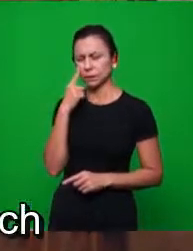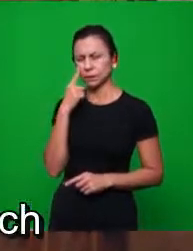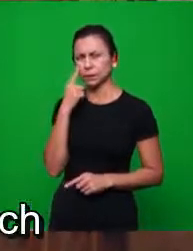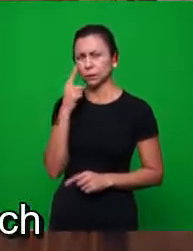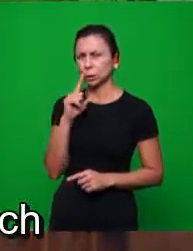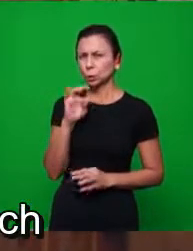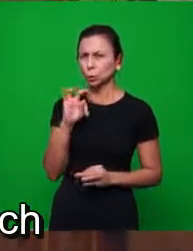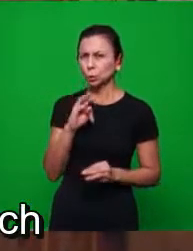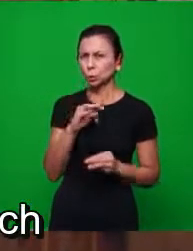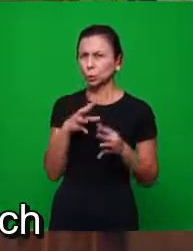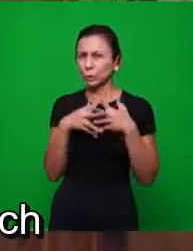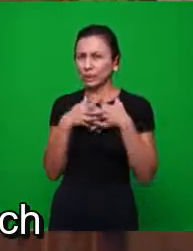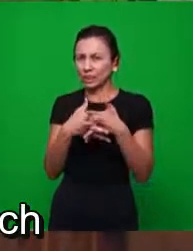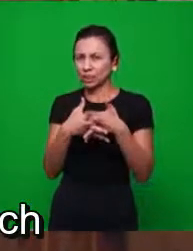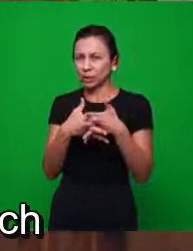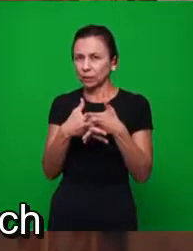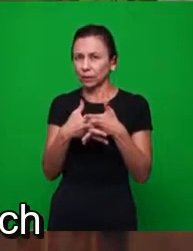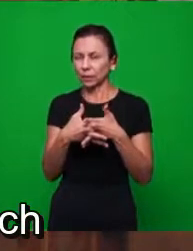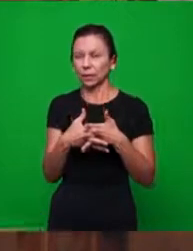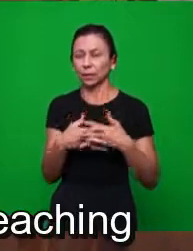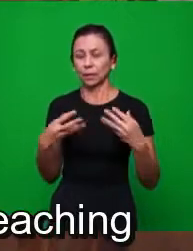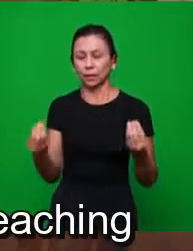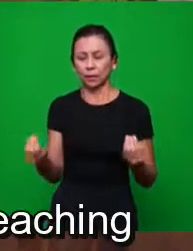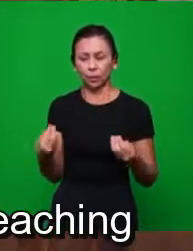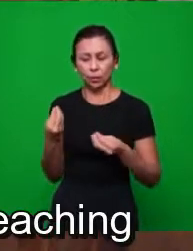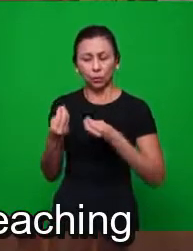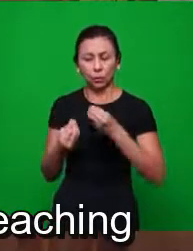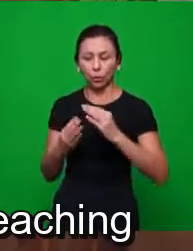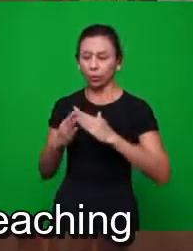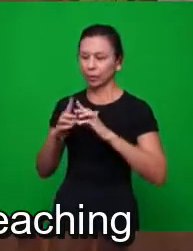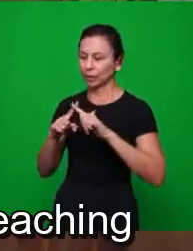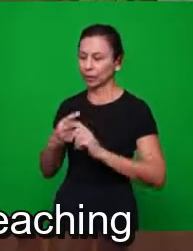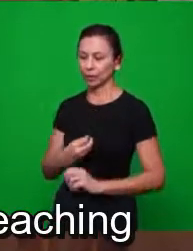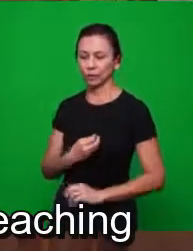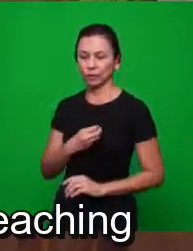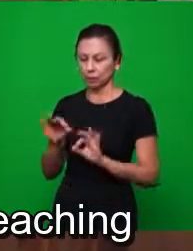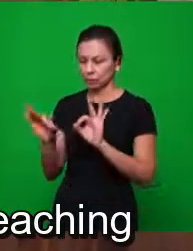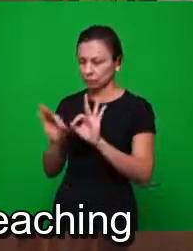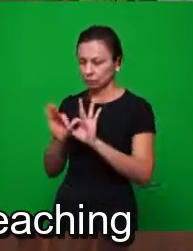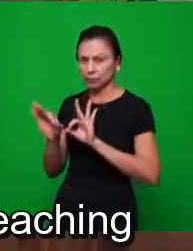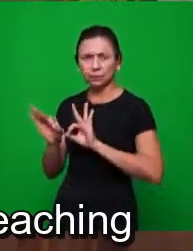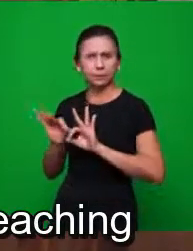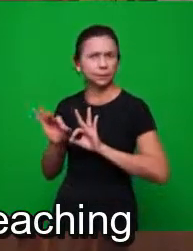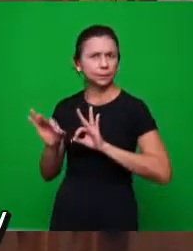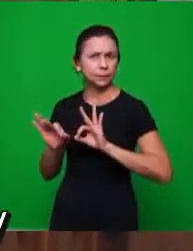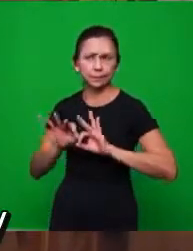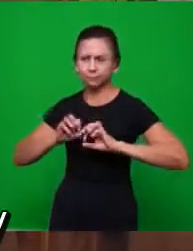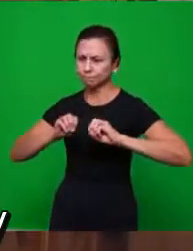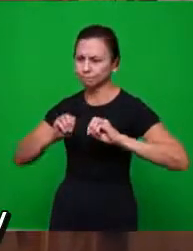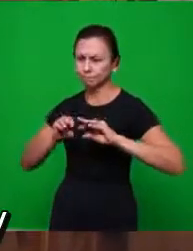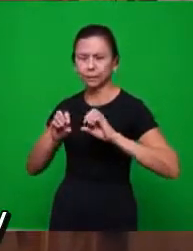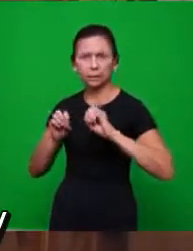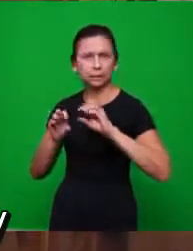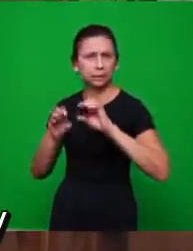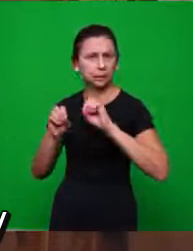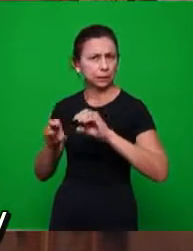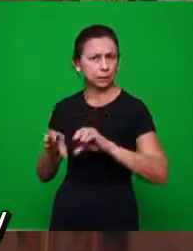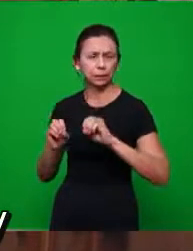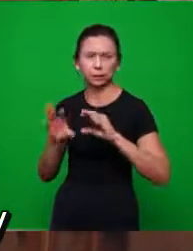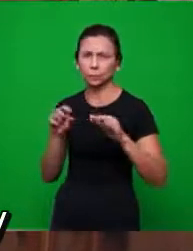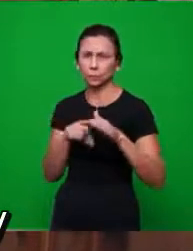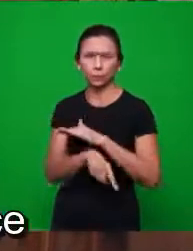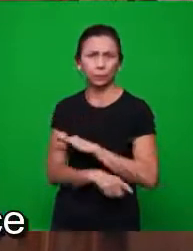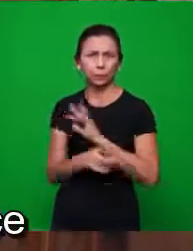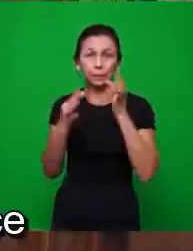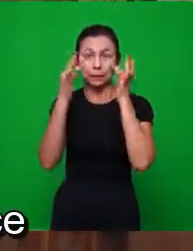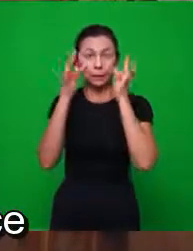embutido. Era a forma de viver na Igreja, a maneira como ela ia se organizar, era o ensino que seria ser dado, era